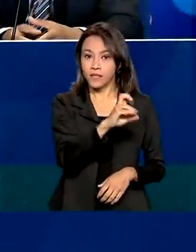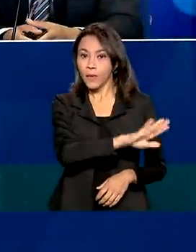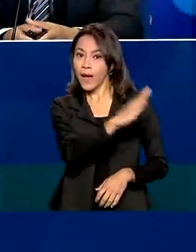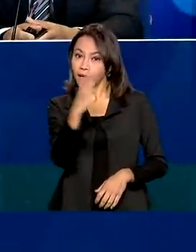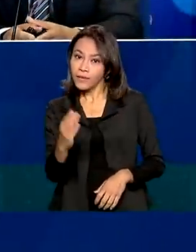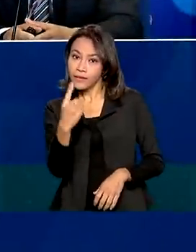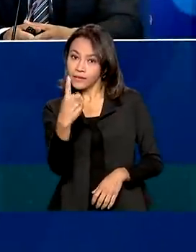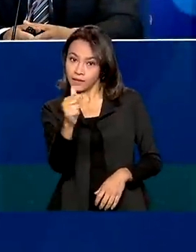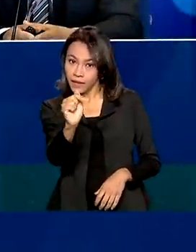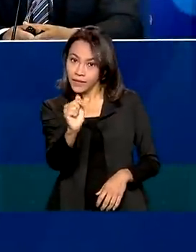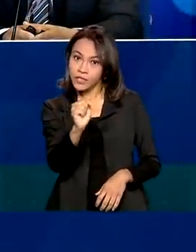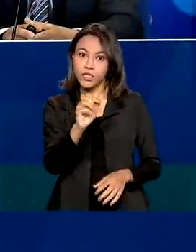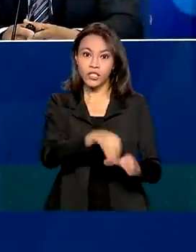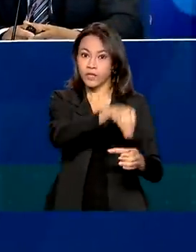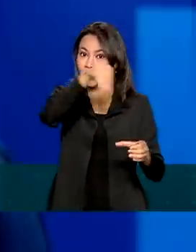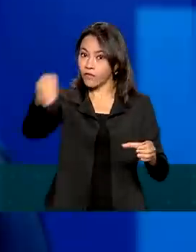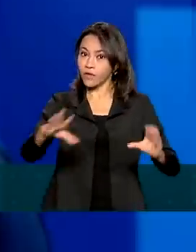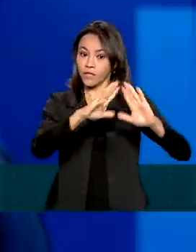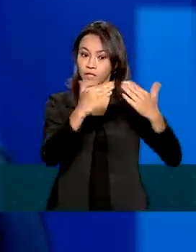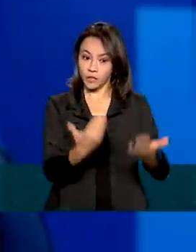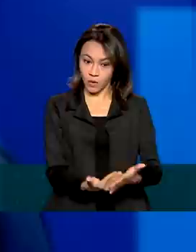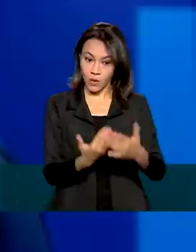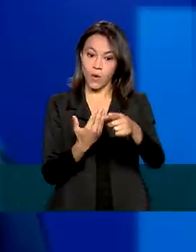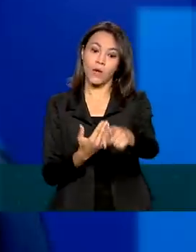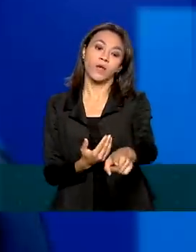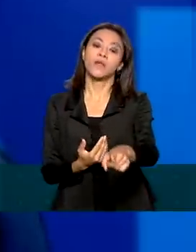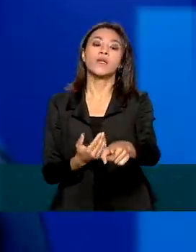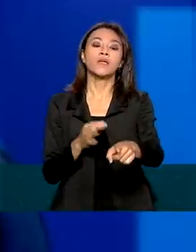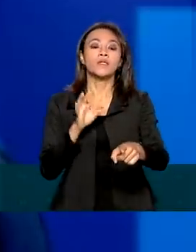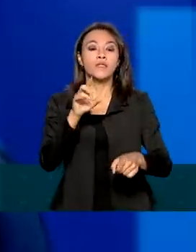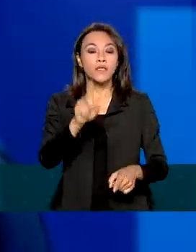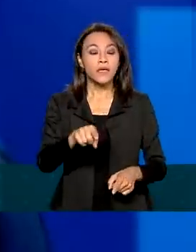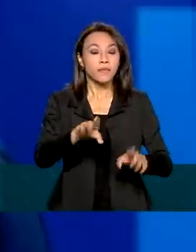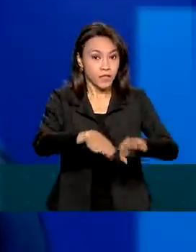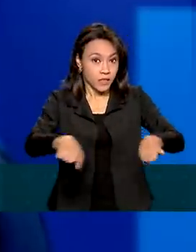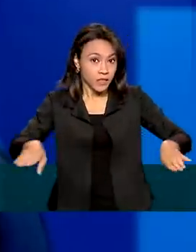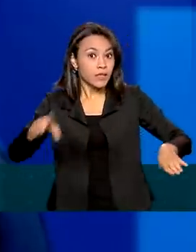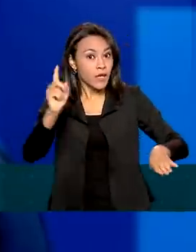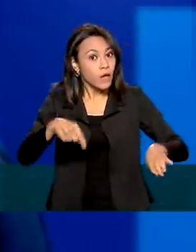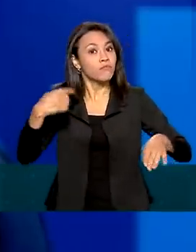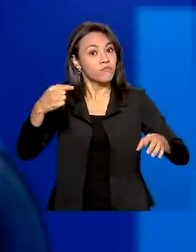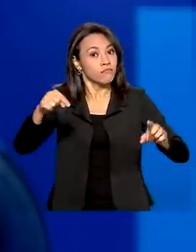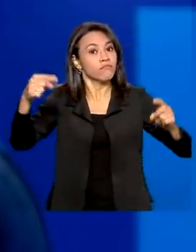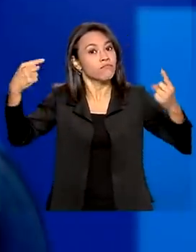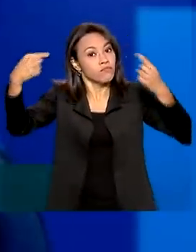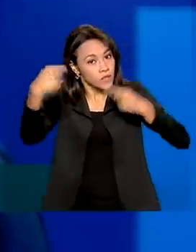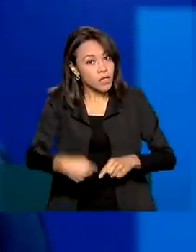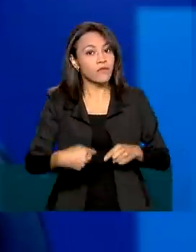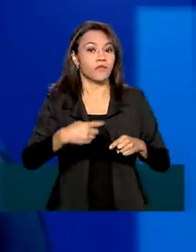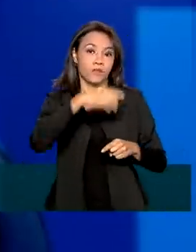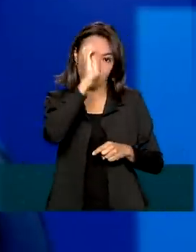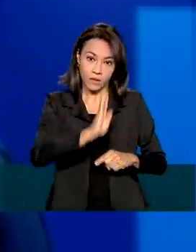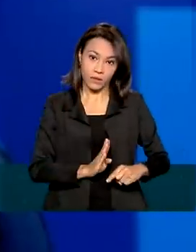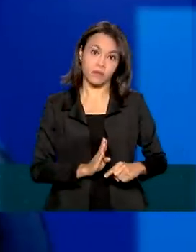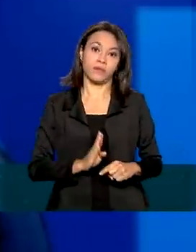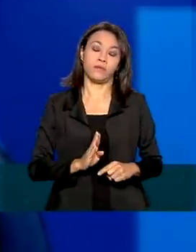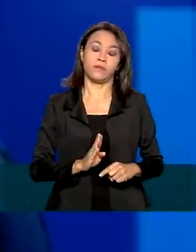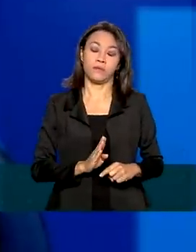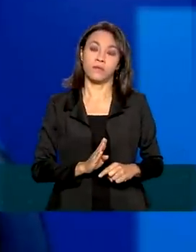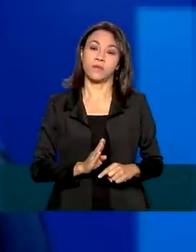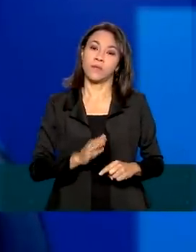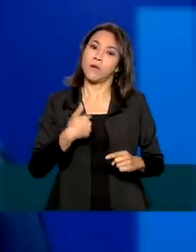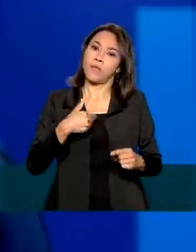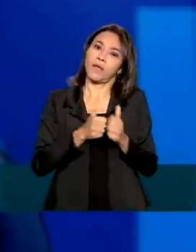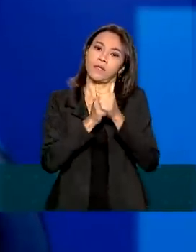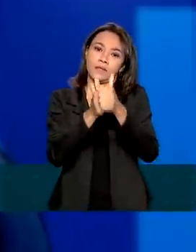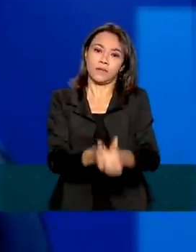da escola, em torno de 1,4 milhão de crianças, que é um desafio para o Brasil em cumprimento do